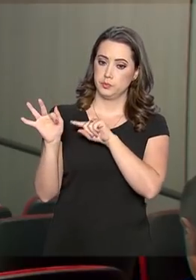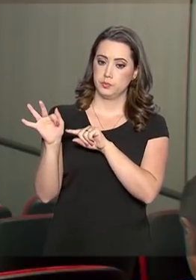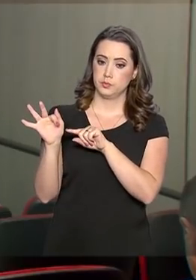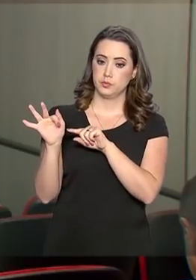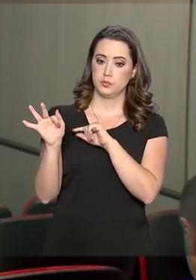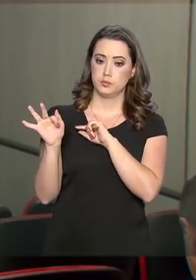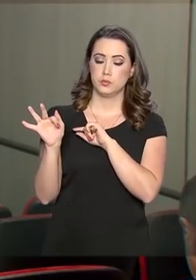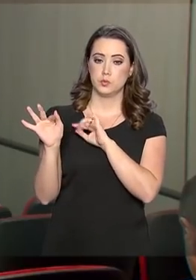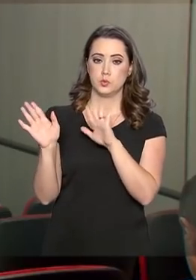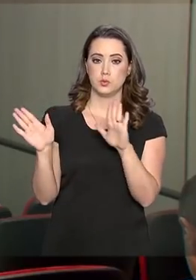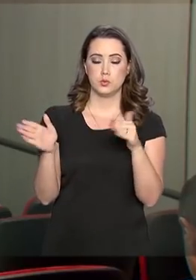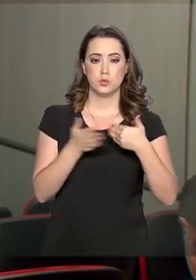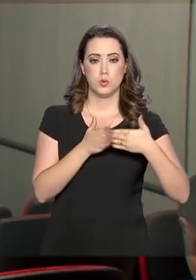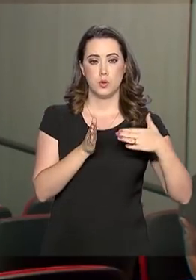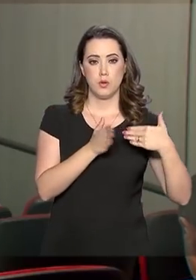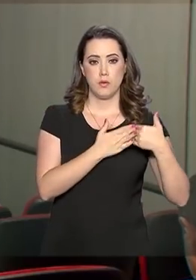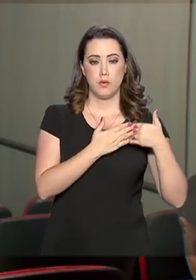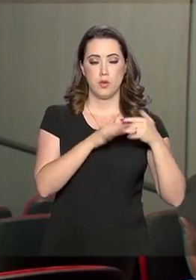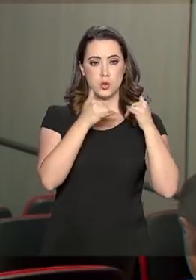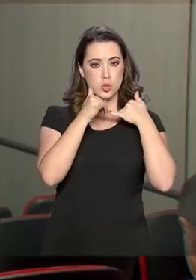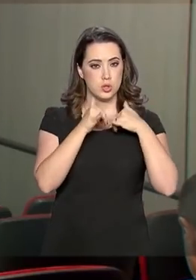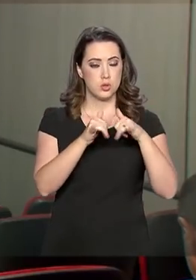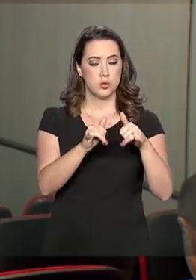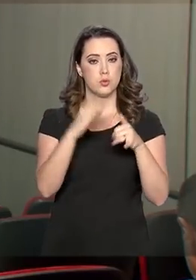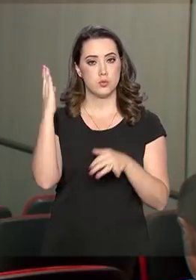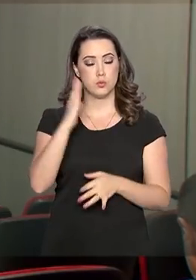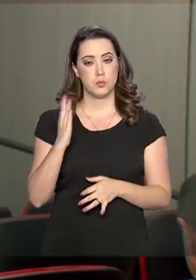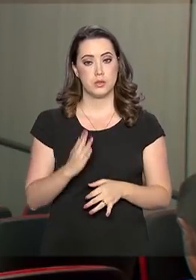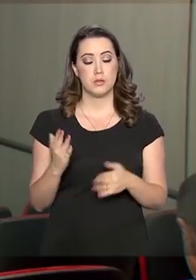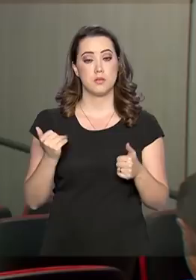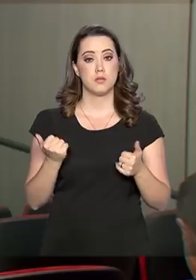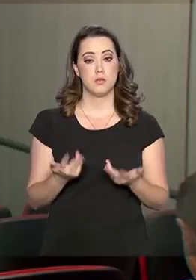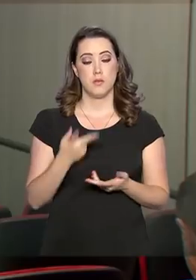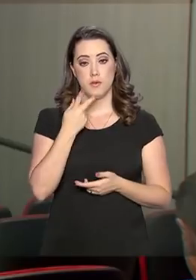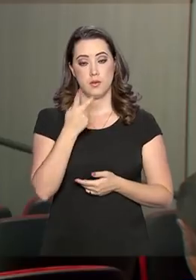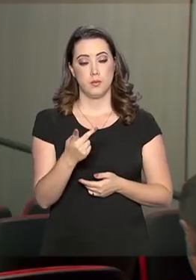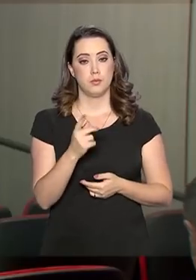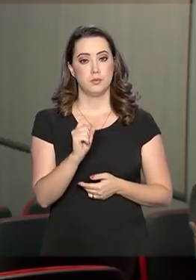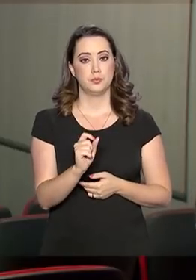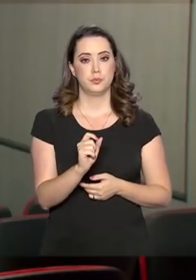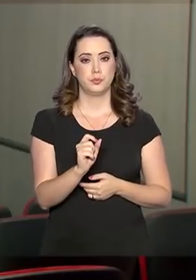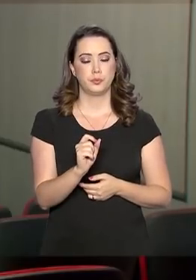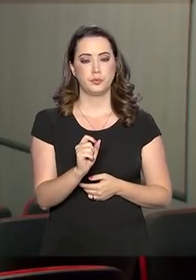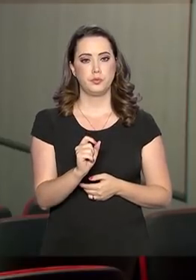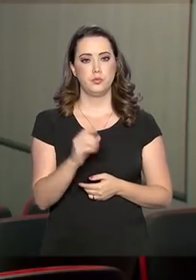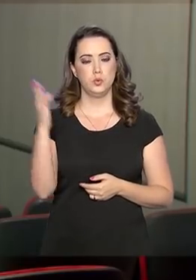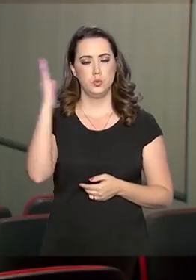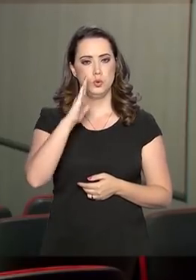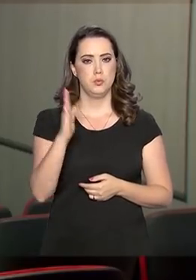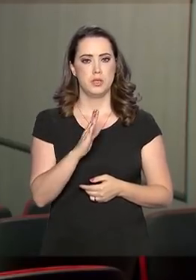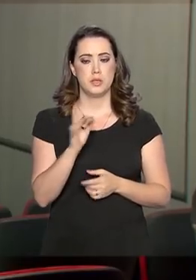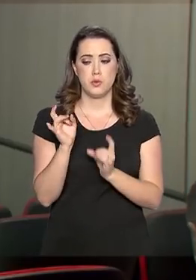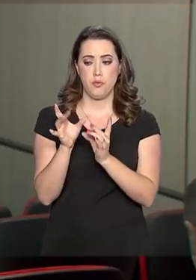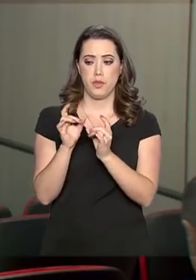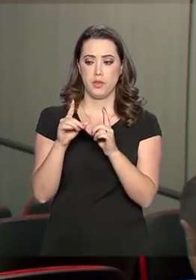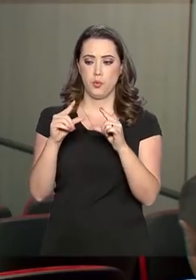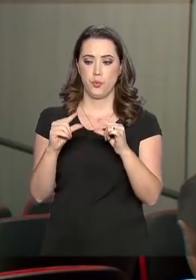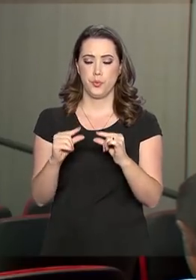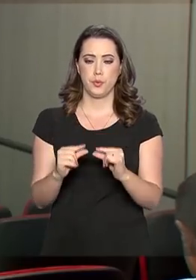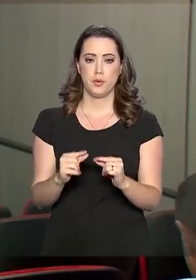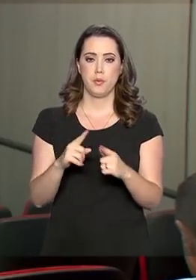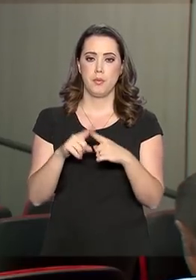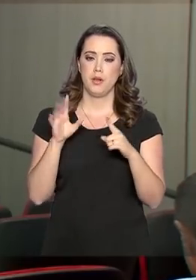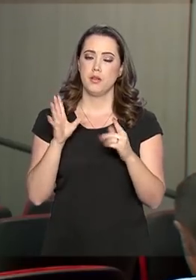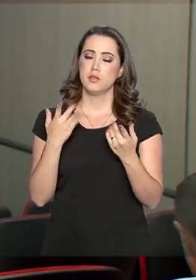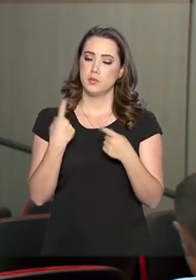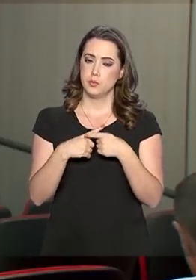desligamento, o fechamento de termoelétricas brasileiras. Segundo o Ministério da Economia, o Brasil exportou menos, mas isso foi